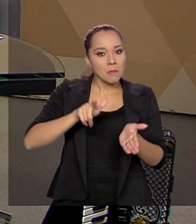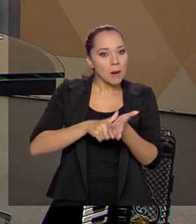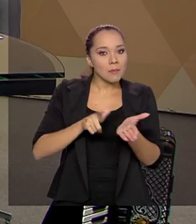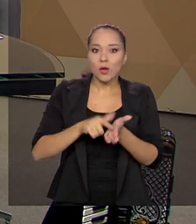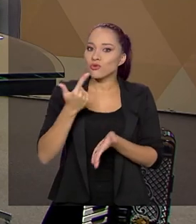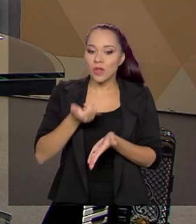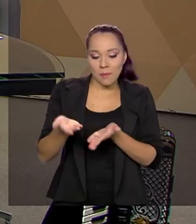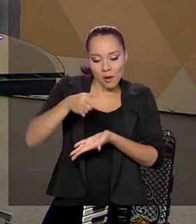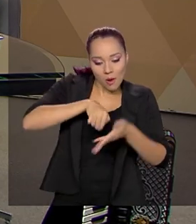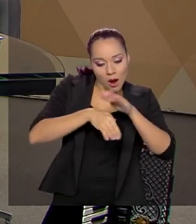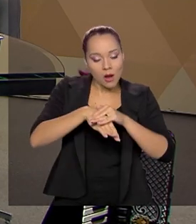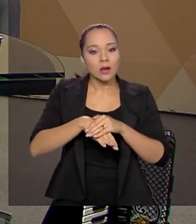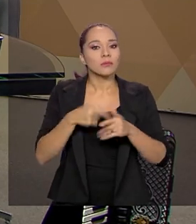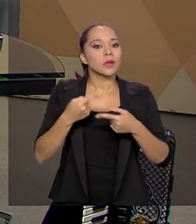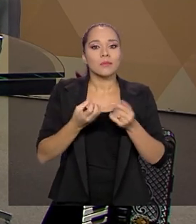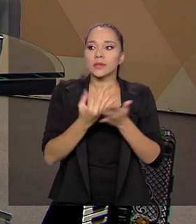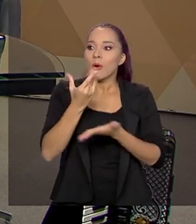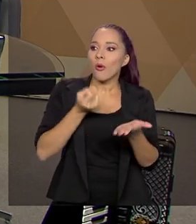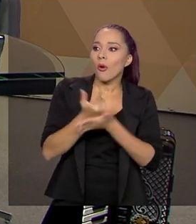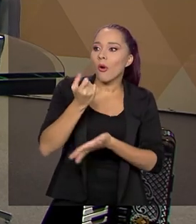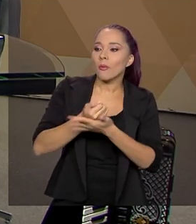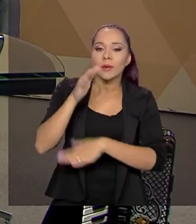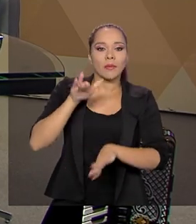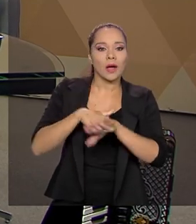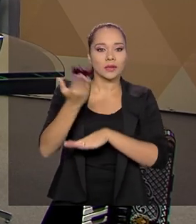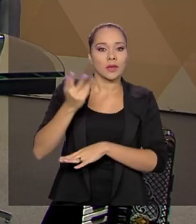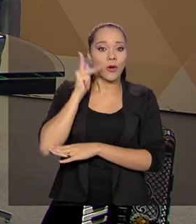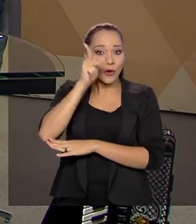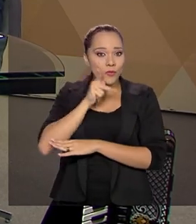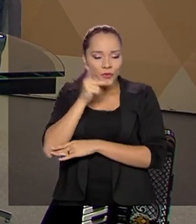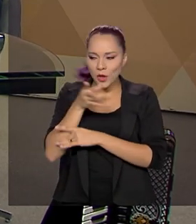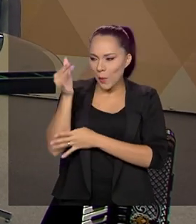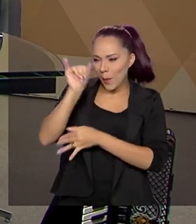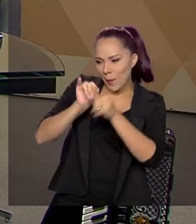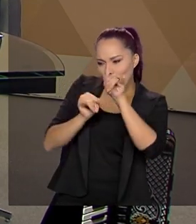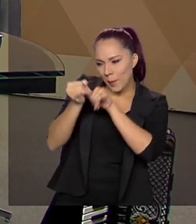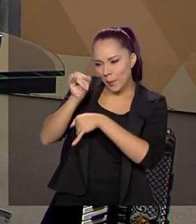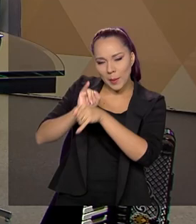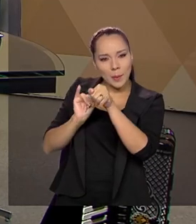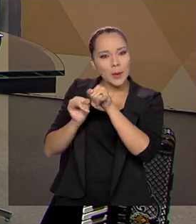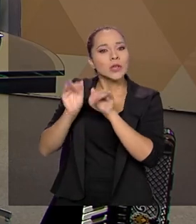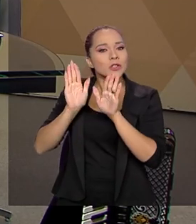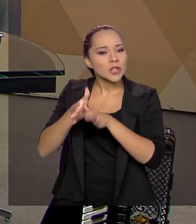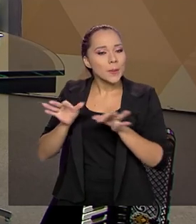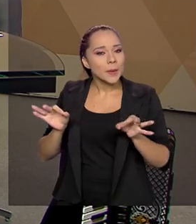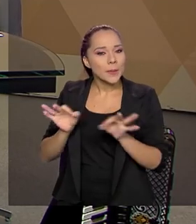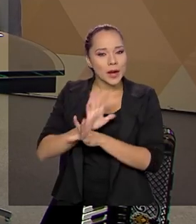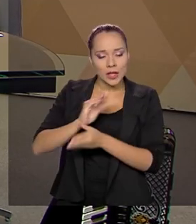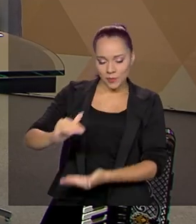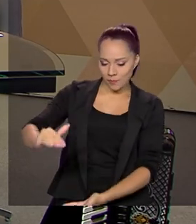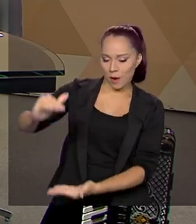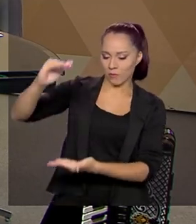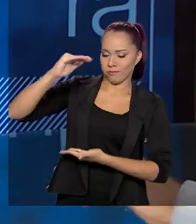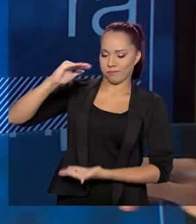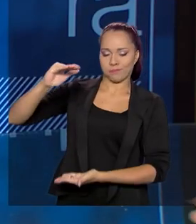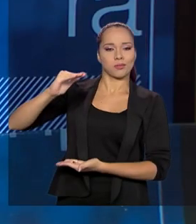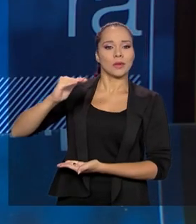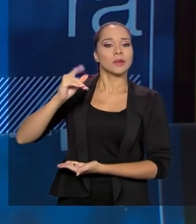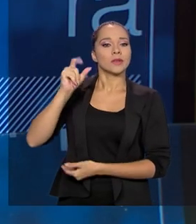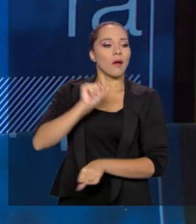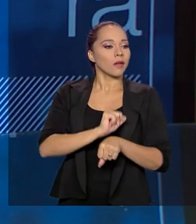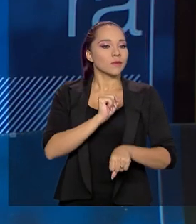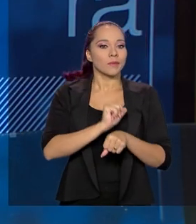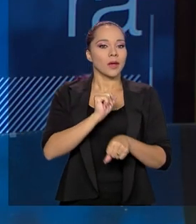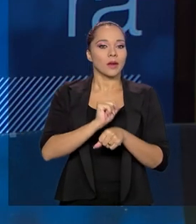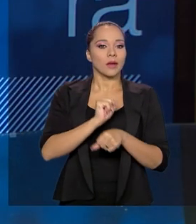material, porque o consumo aumentou. O vinho está lá feito, não é bujão não, no tonel, esperando